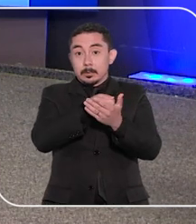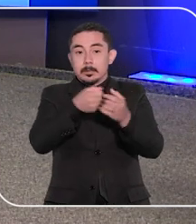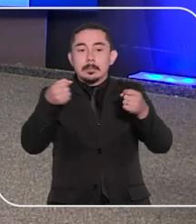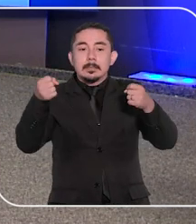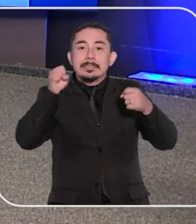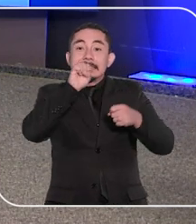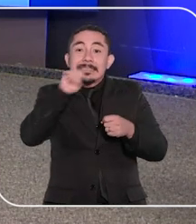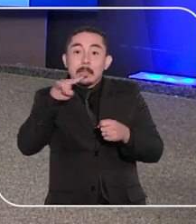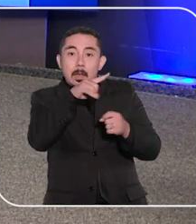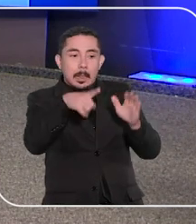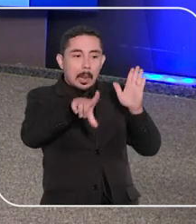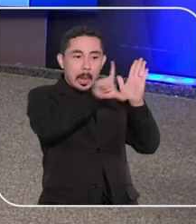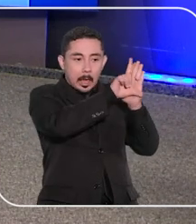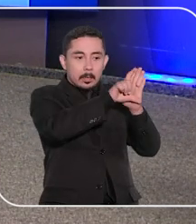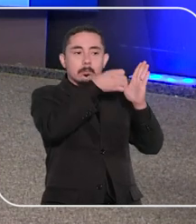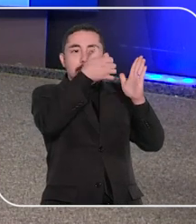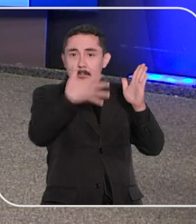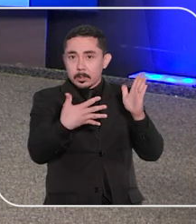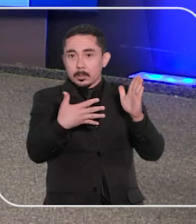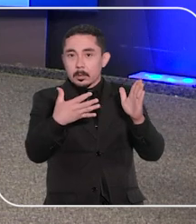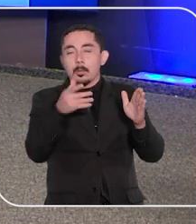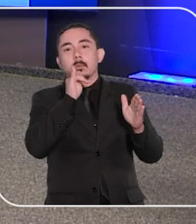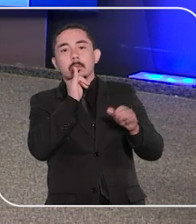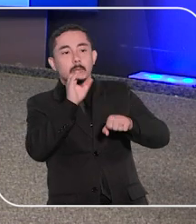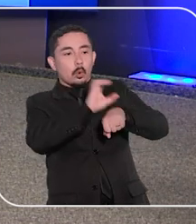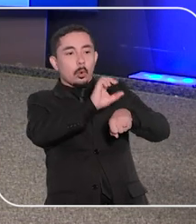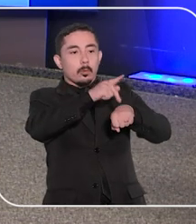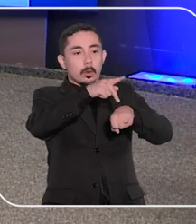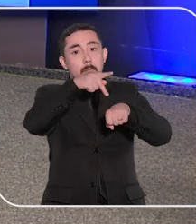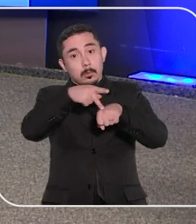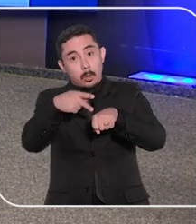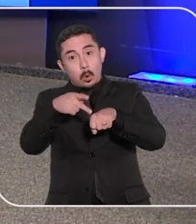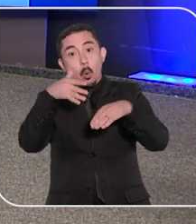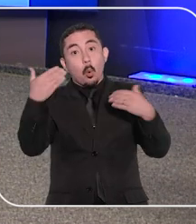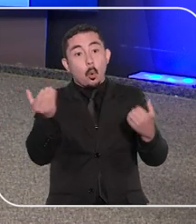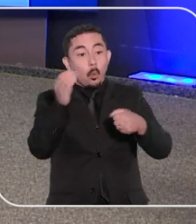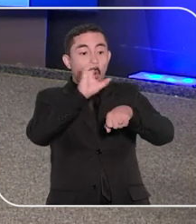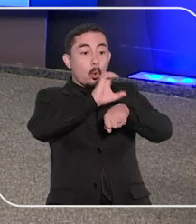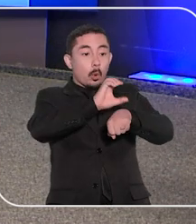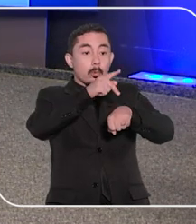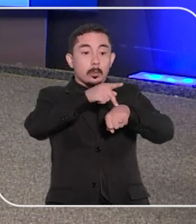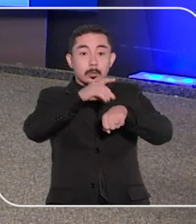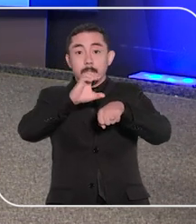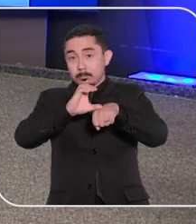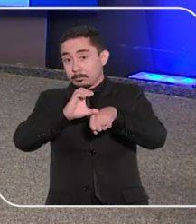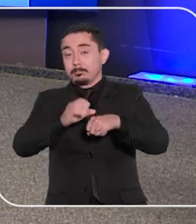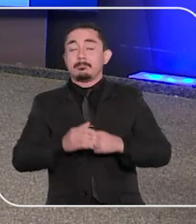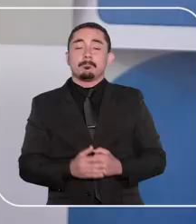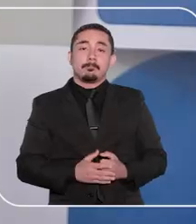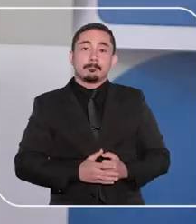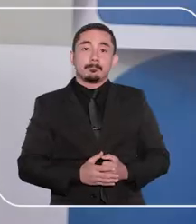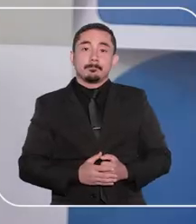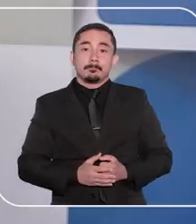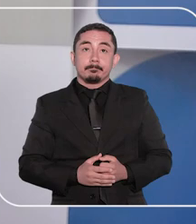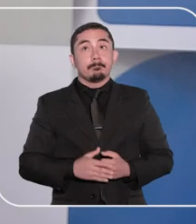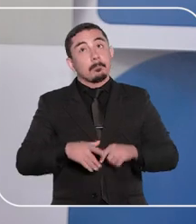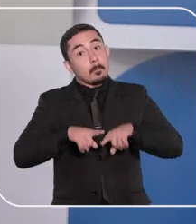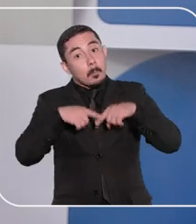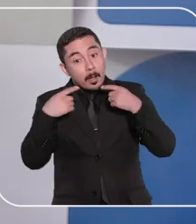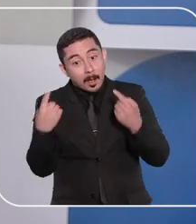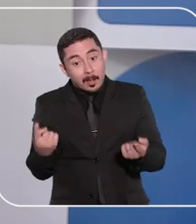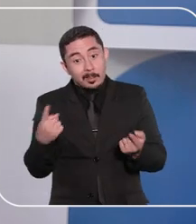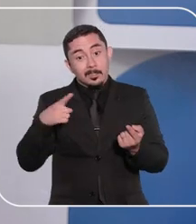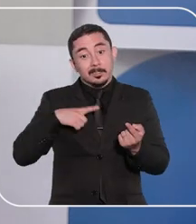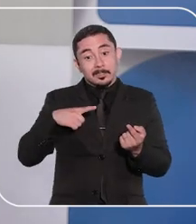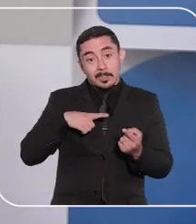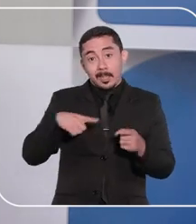estão previstas em leis, como o Código de Processo Penal e o Código de Processo Civil. Por